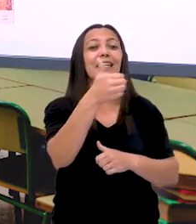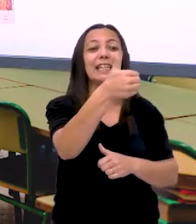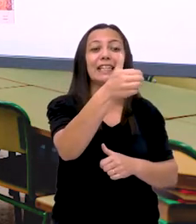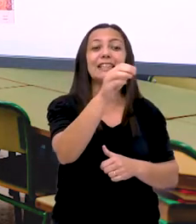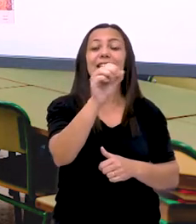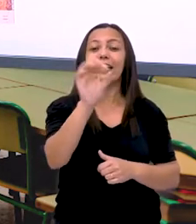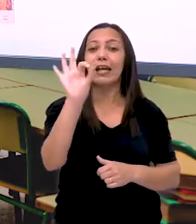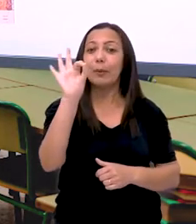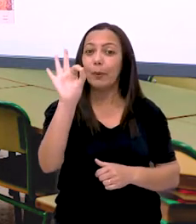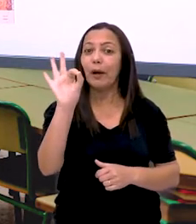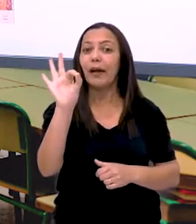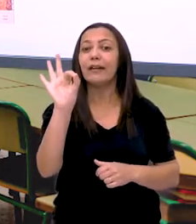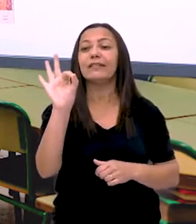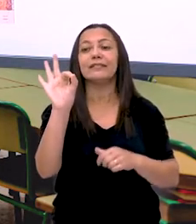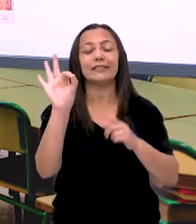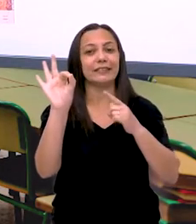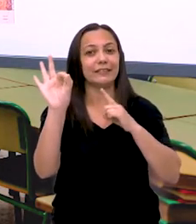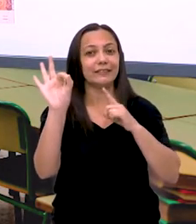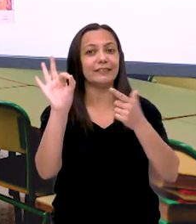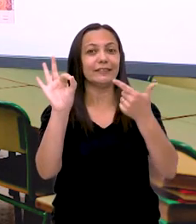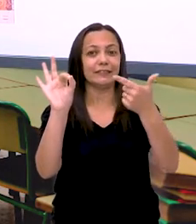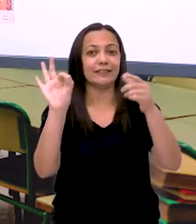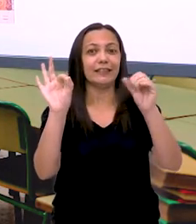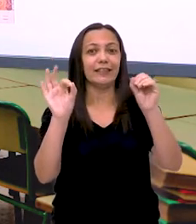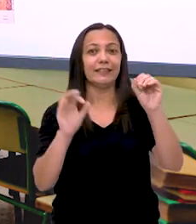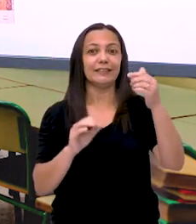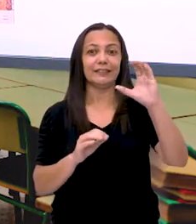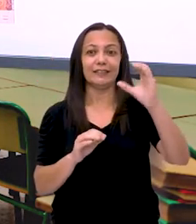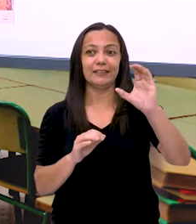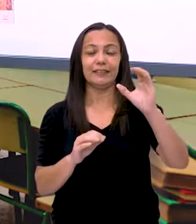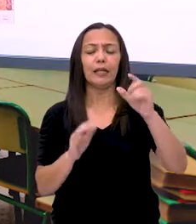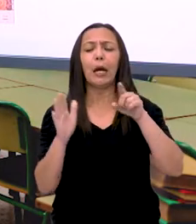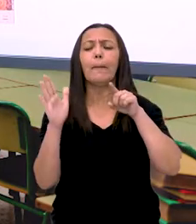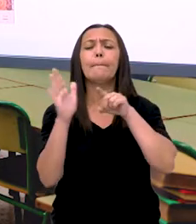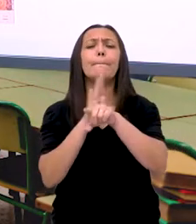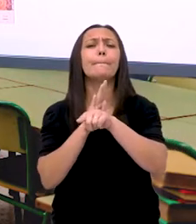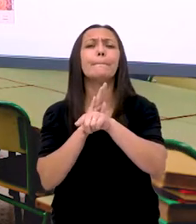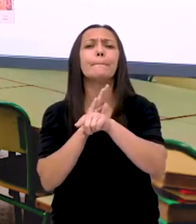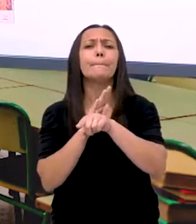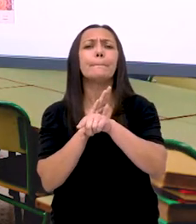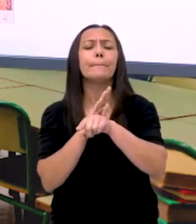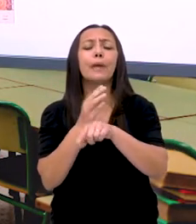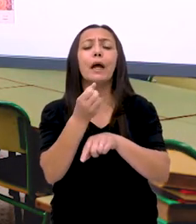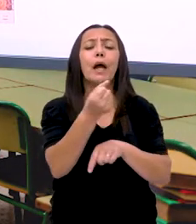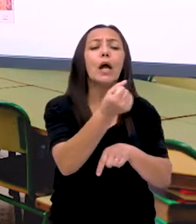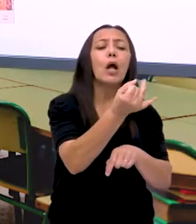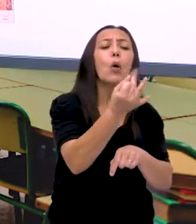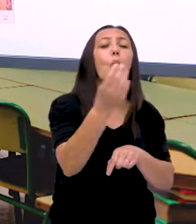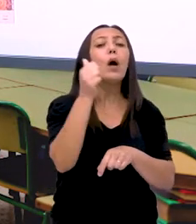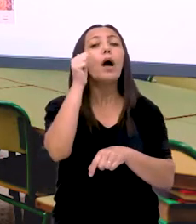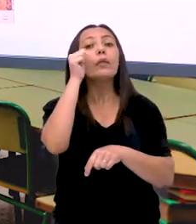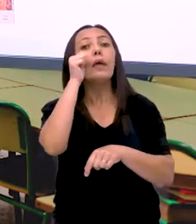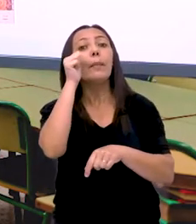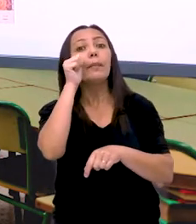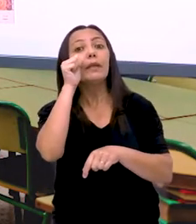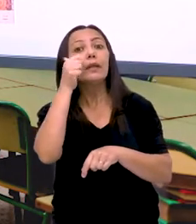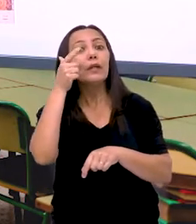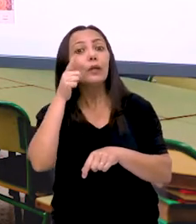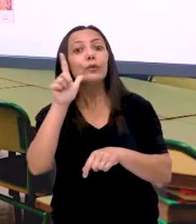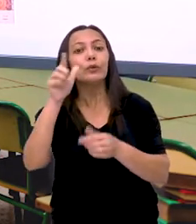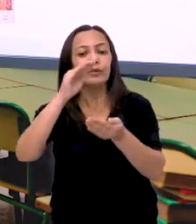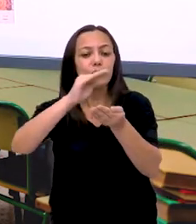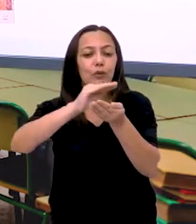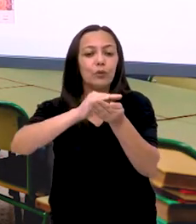10 moedas de 10 centavos. A pergunta é, quanto Marina já conseguiu